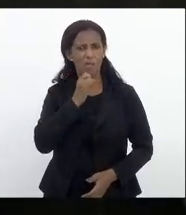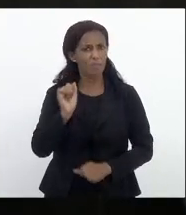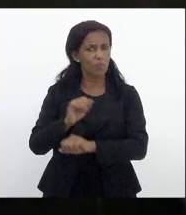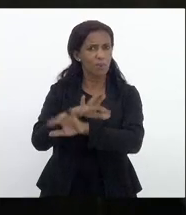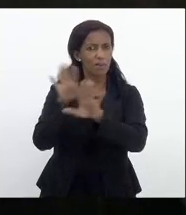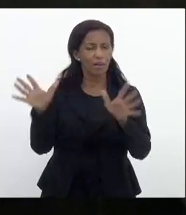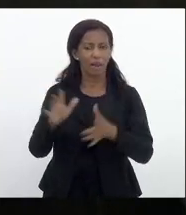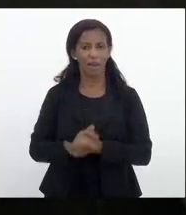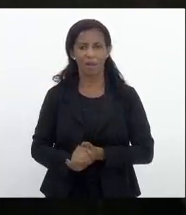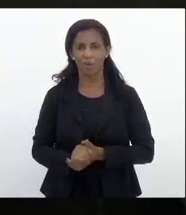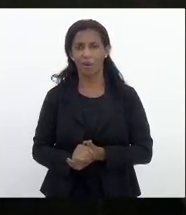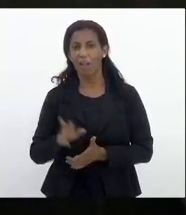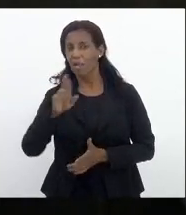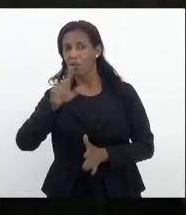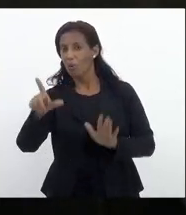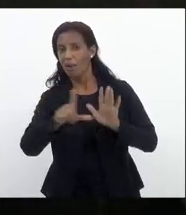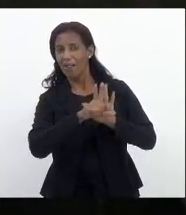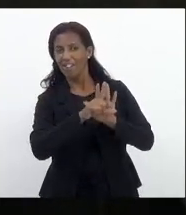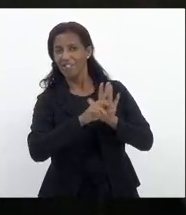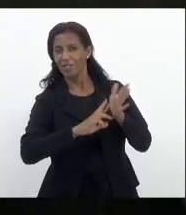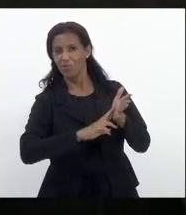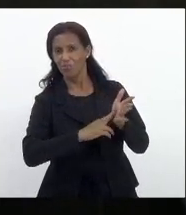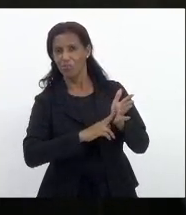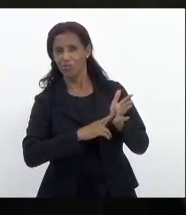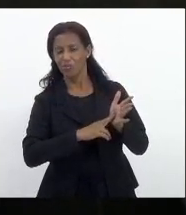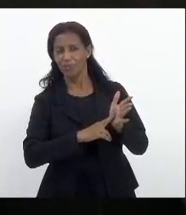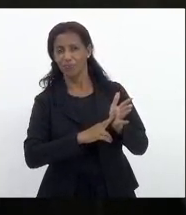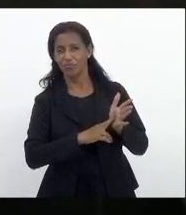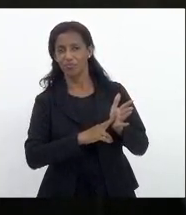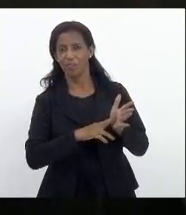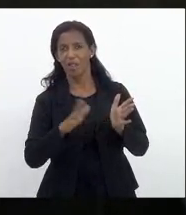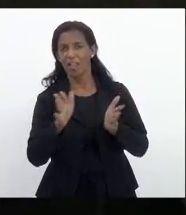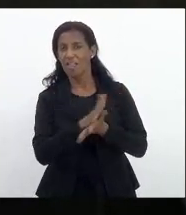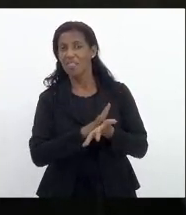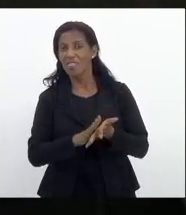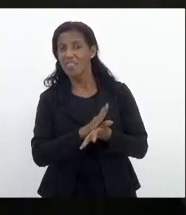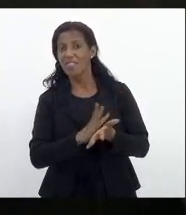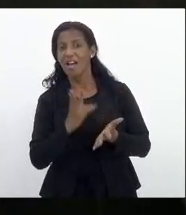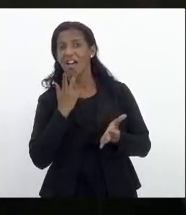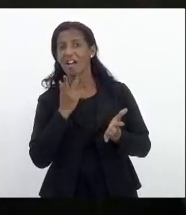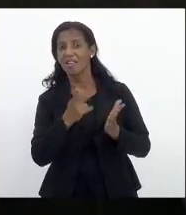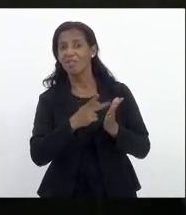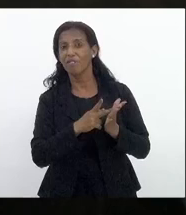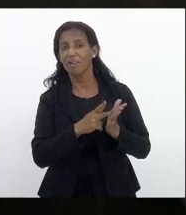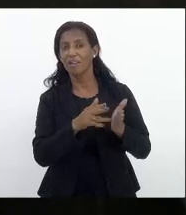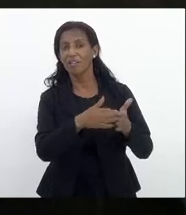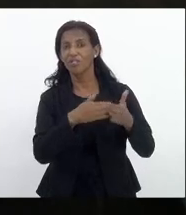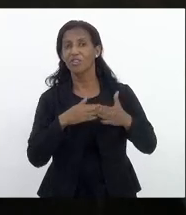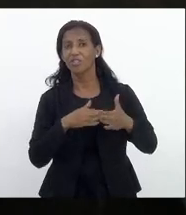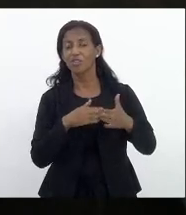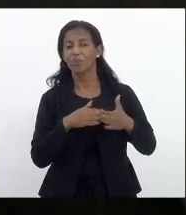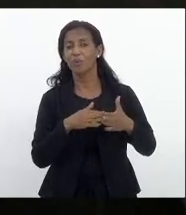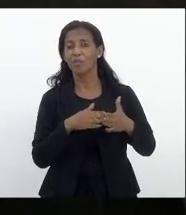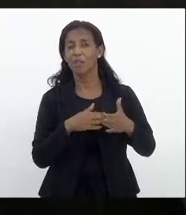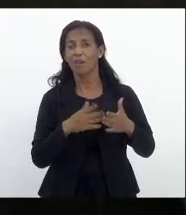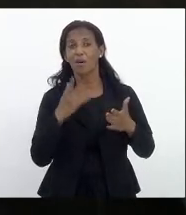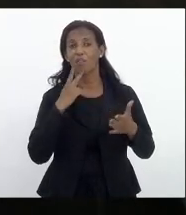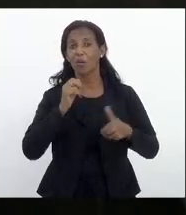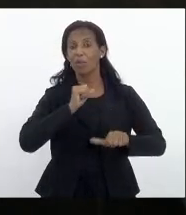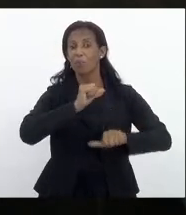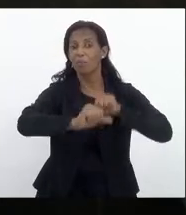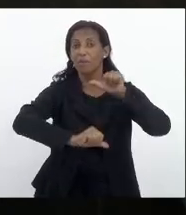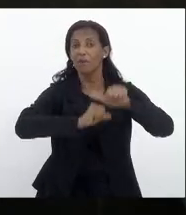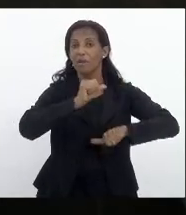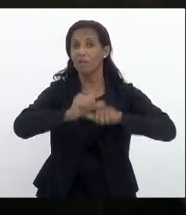não é na legislação de recuperação fiscal vigente nada dizendo que tem extinguir licença está dizendo que não pode transformar